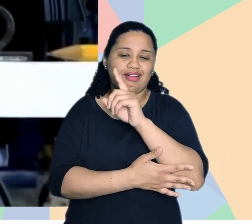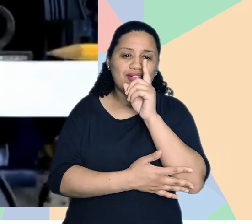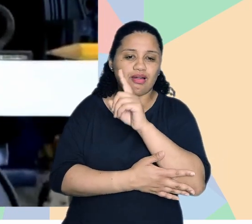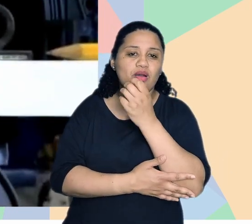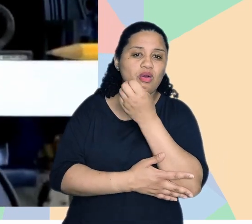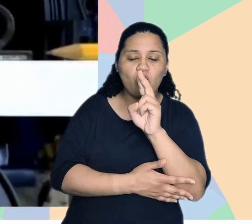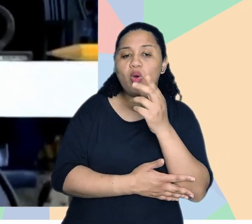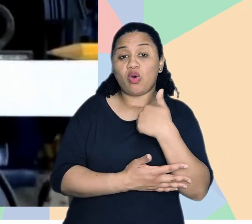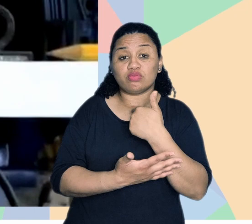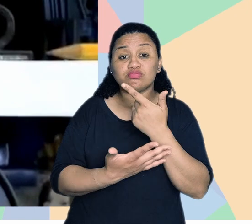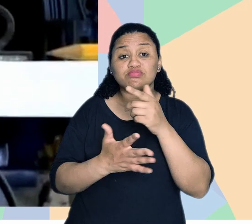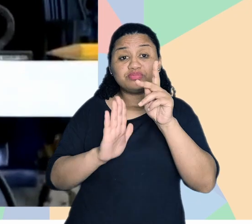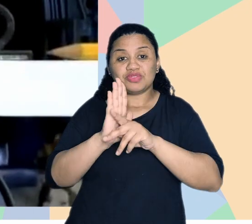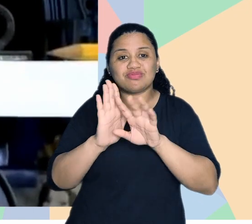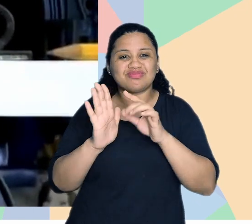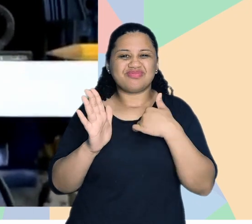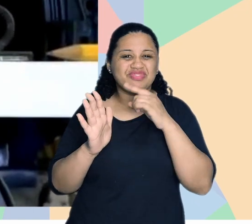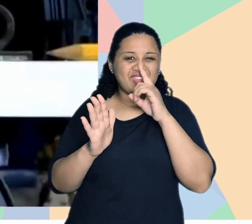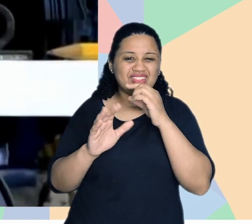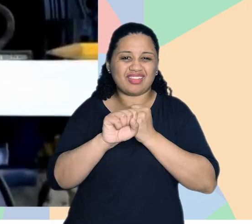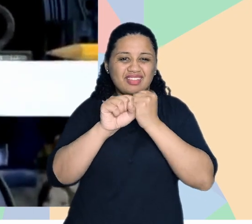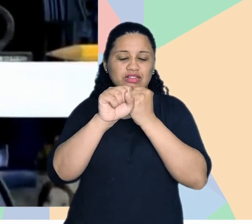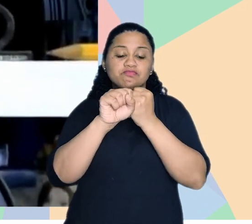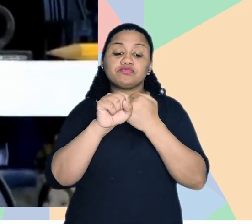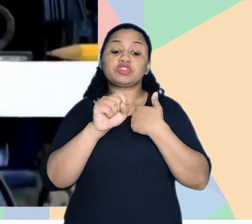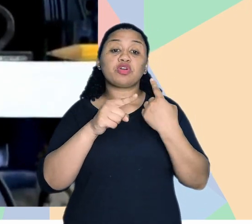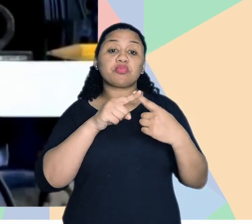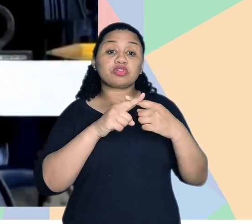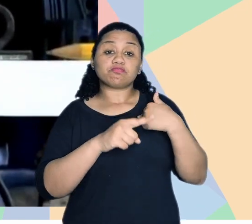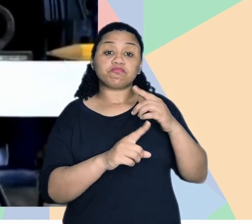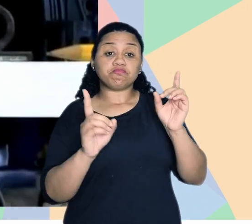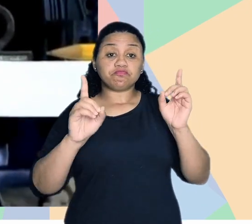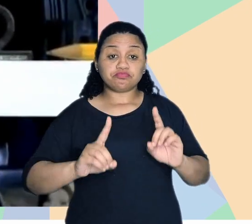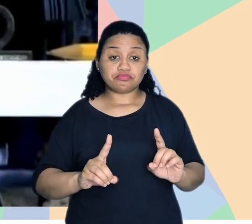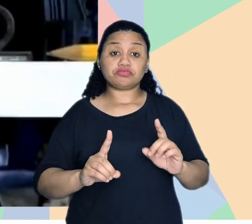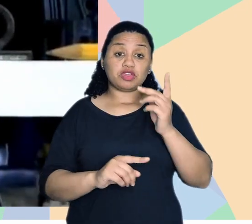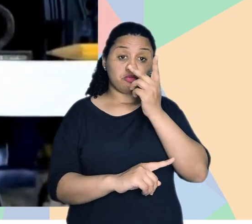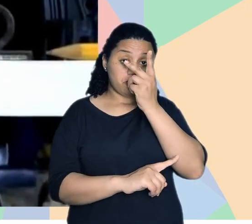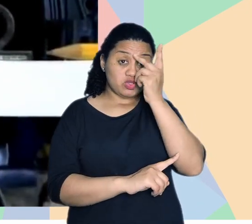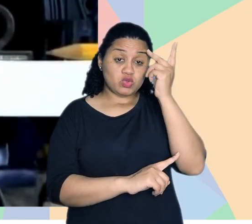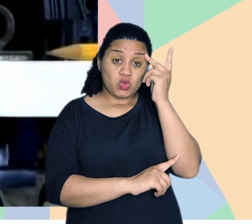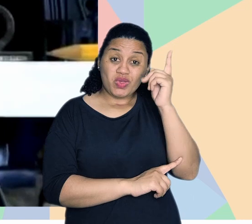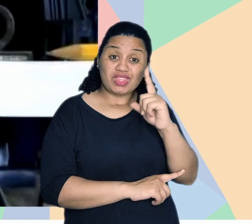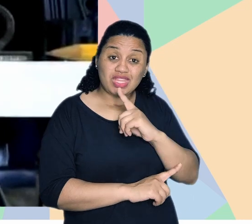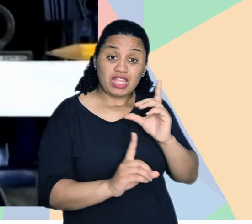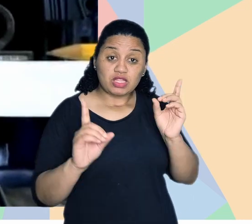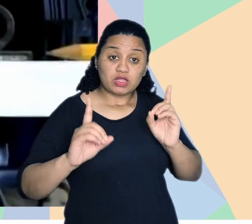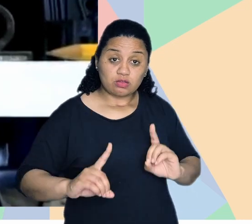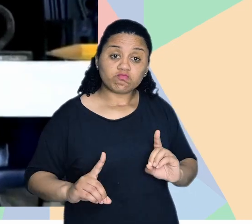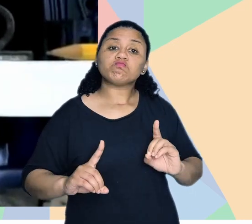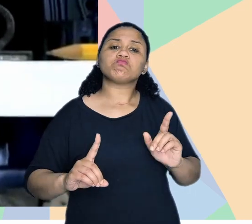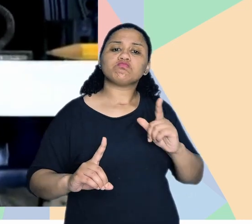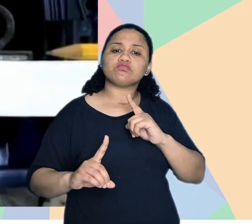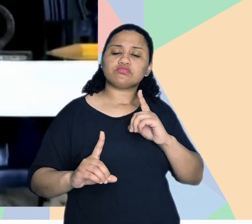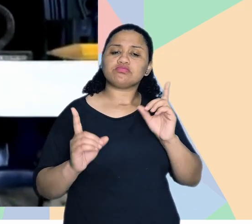executados. Isso eu posso dizer como arquiteto e urbanista, isso é uma verdade. Quando uma deficiência, quando uma pessoa que